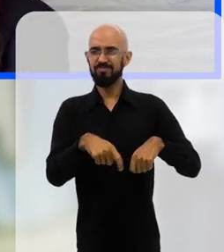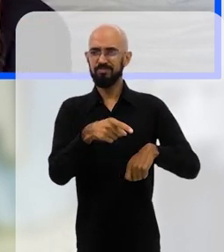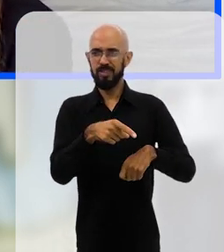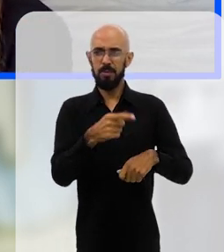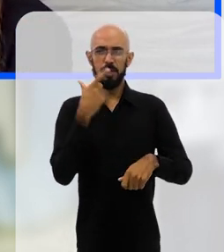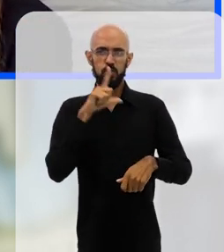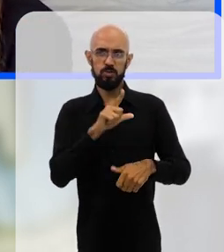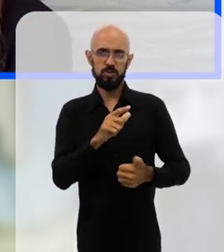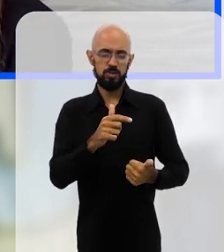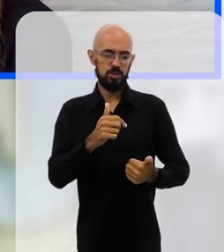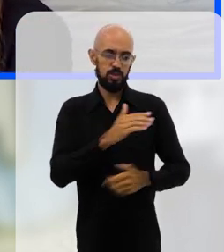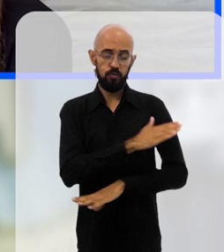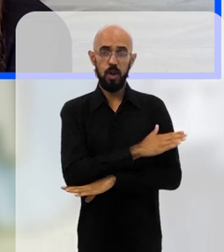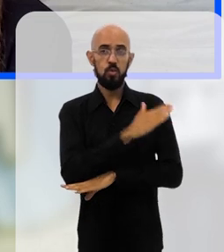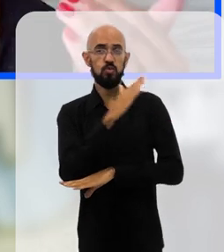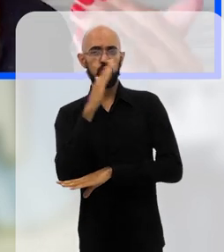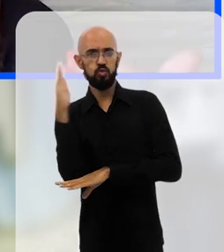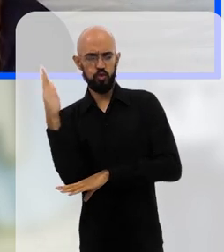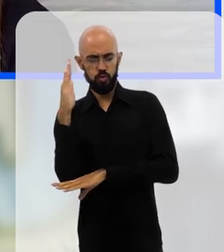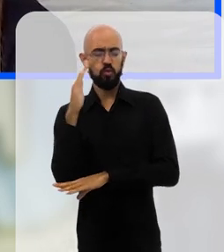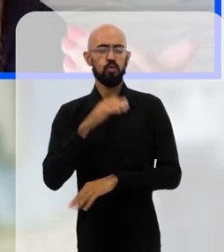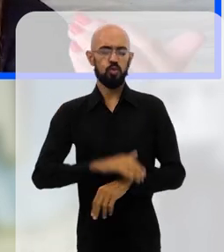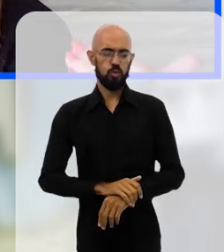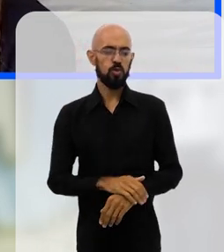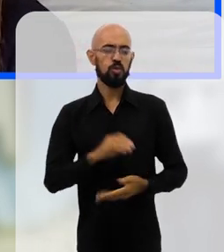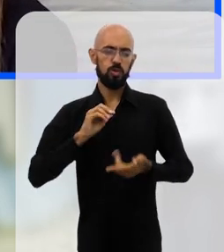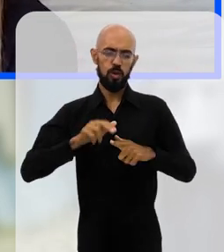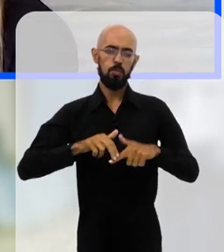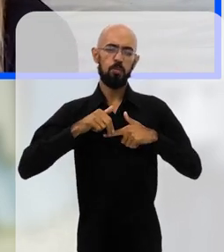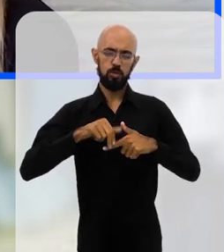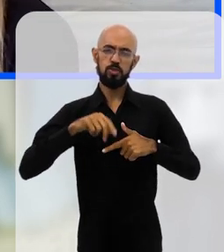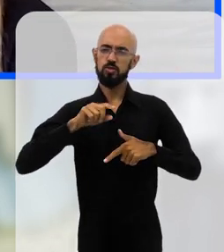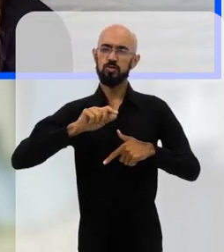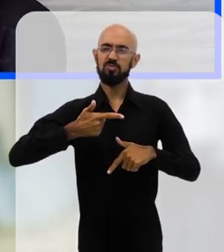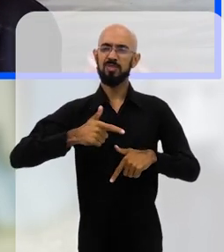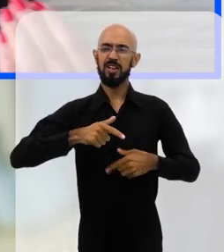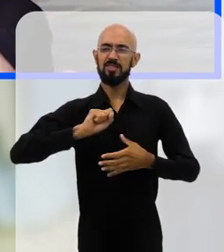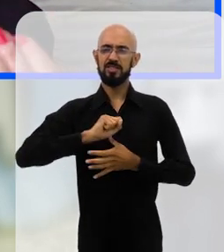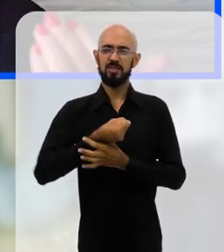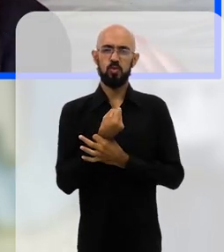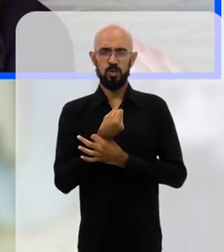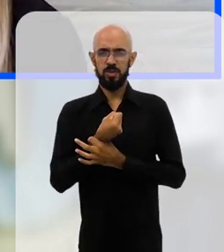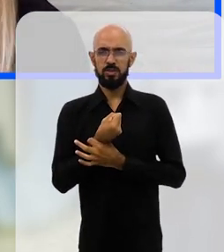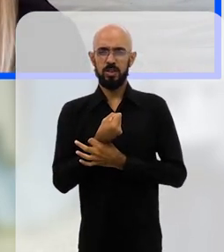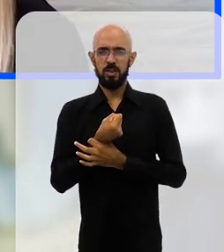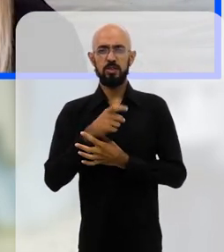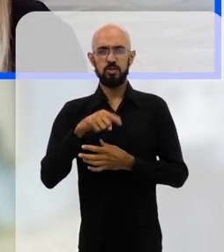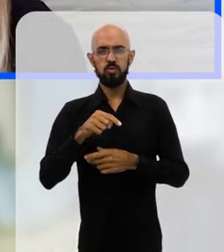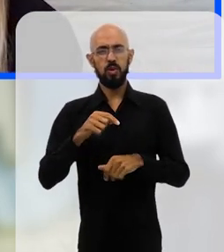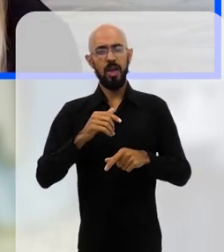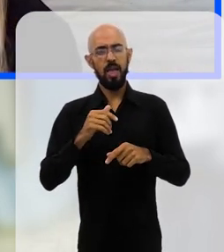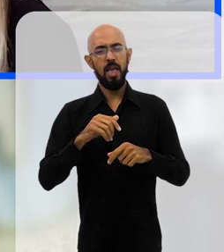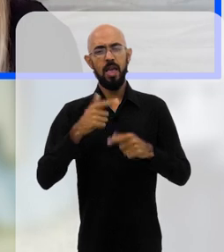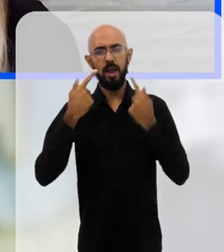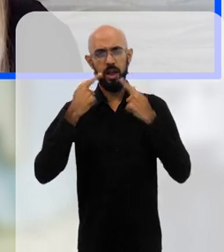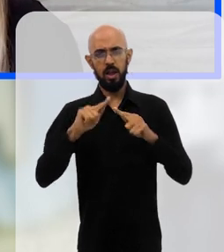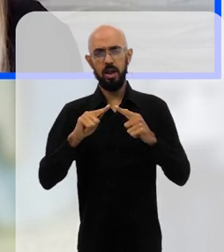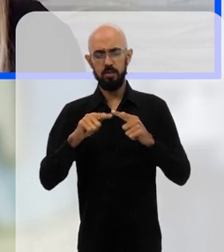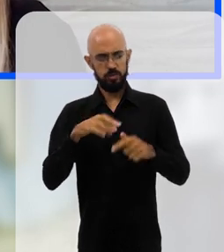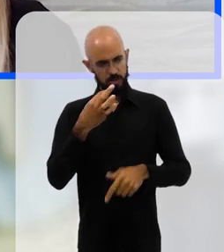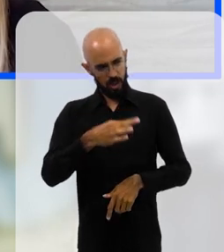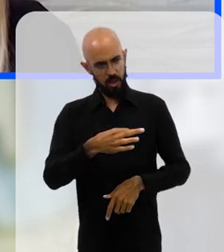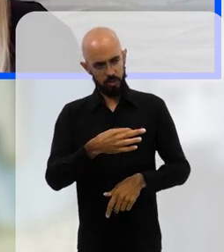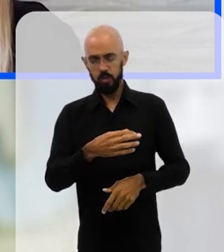alimento, mas não é o suficiente para se alimentar durante o dia, tem níveis dessa insegurança alimentar, né, moderada e grave, isso também